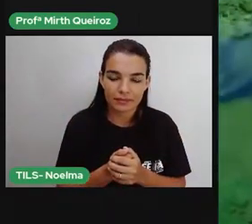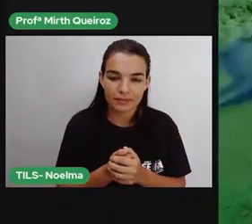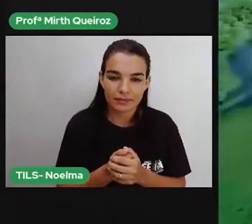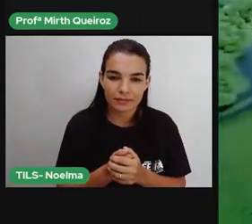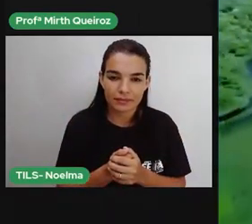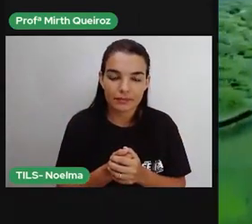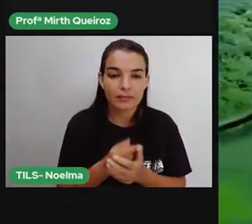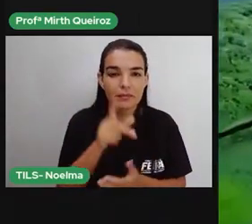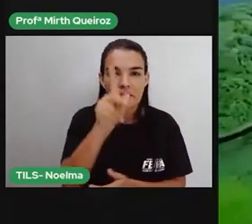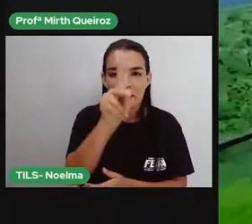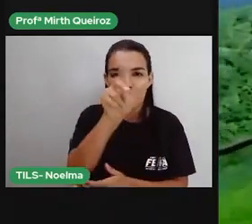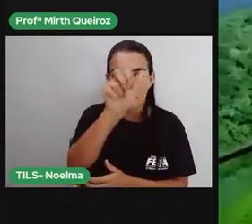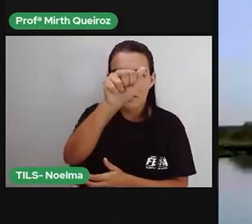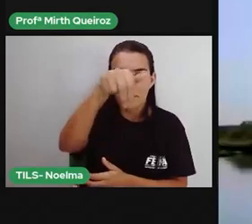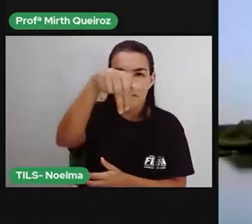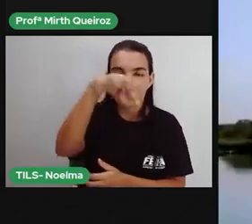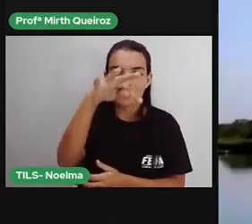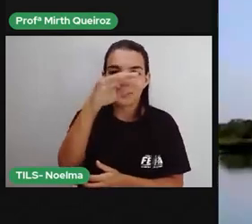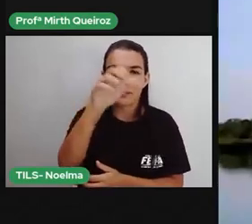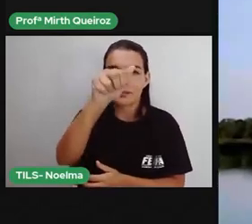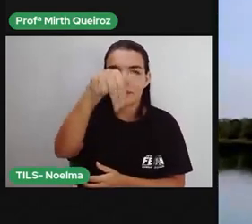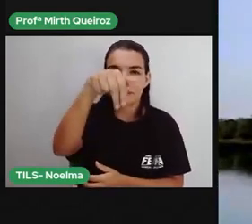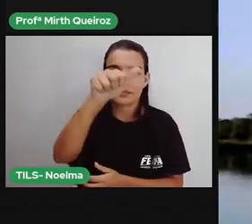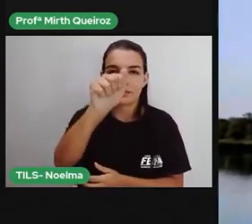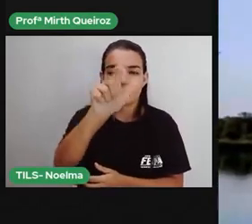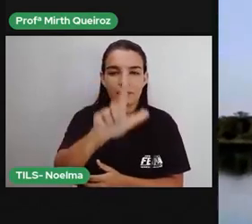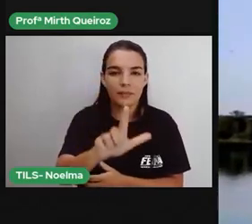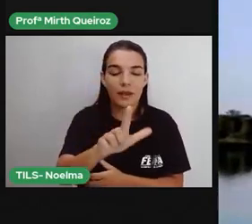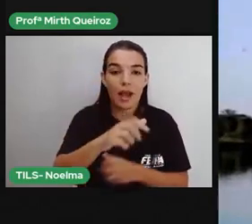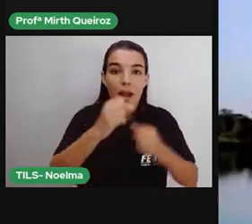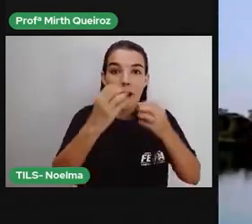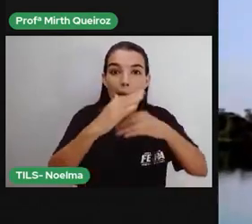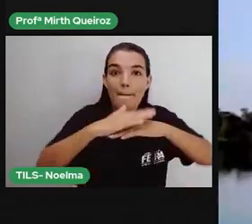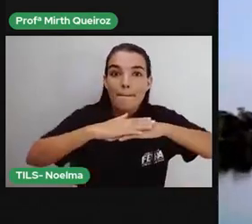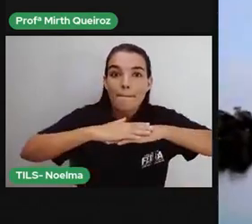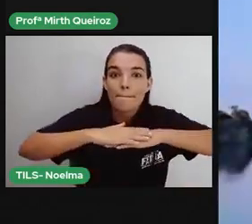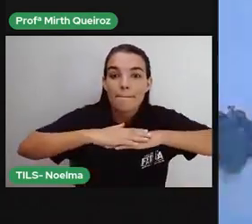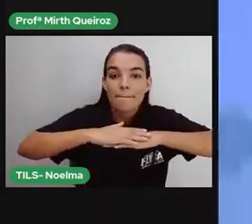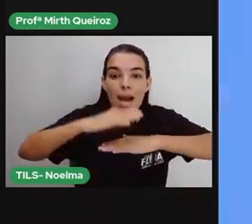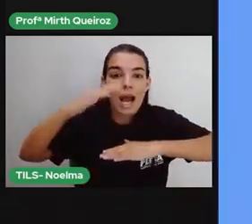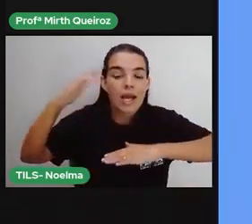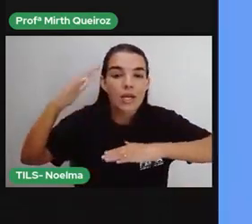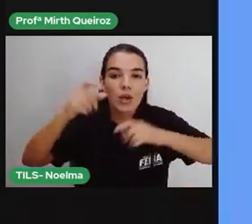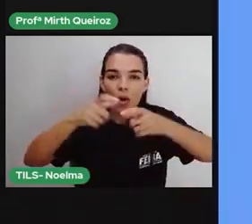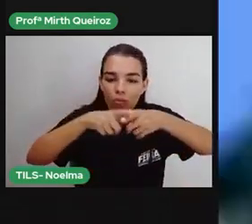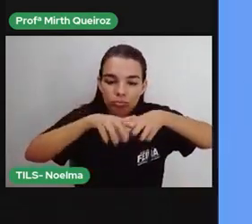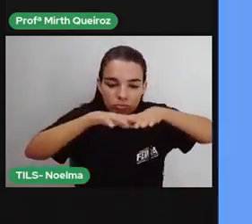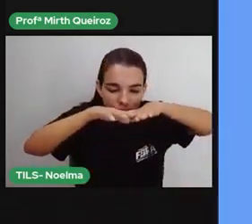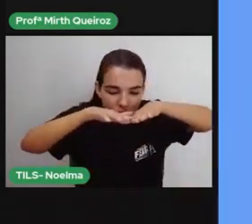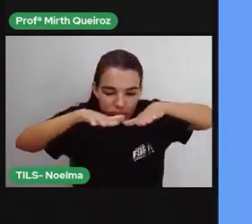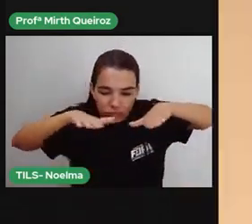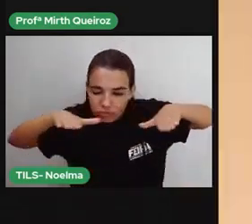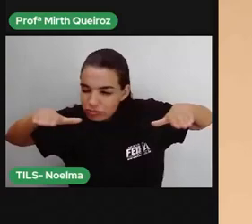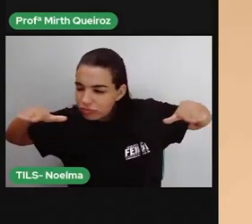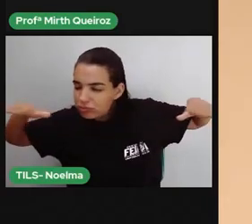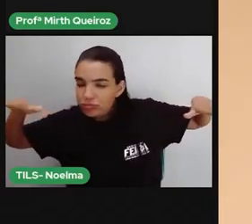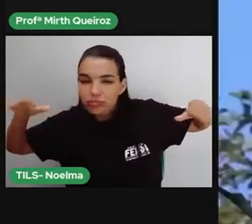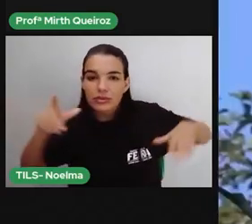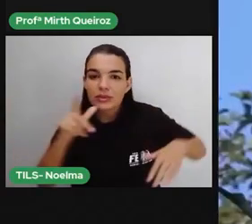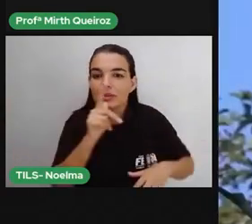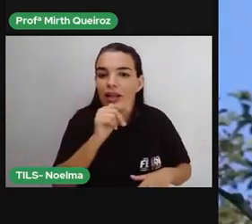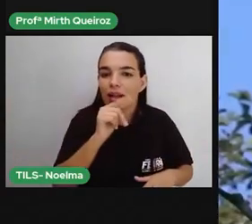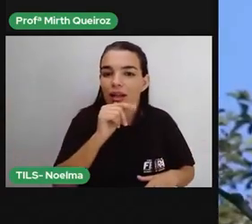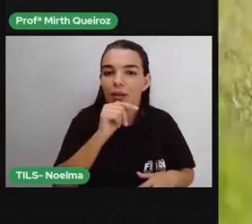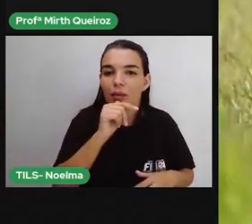Pantanal. A maior planície inundável do planeta. Uma imensa área que dá abrigo a centenas de animais e